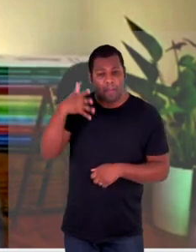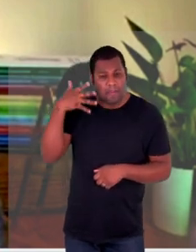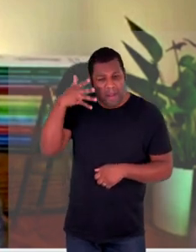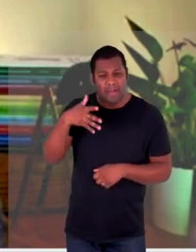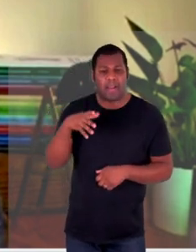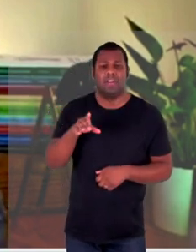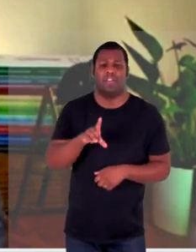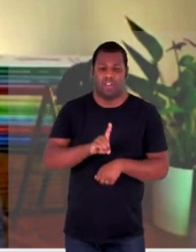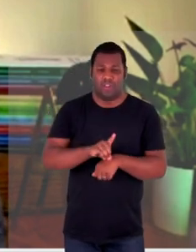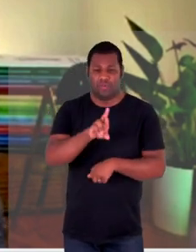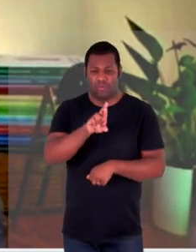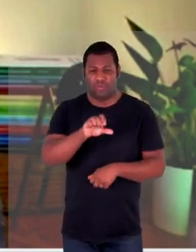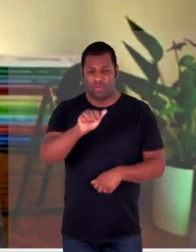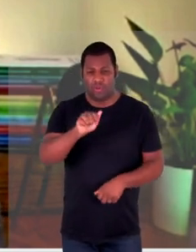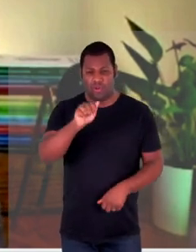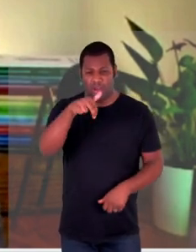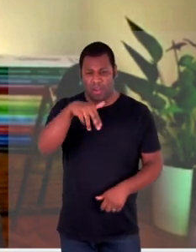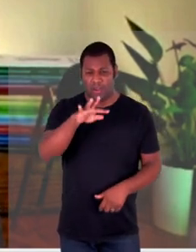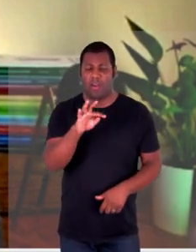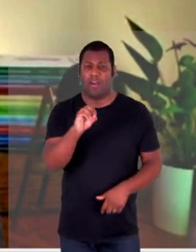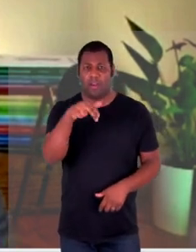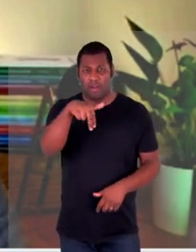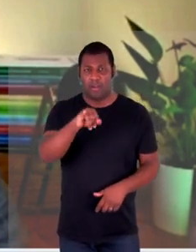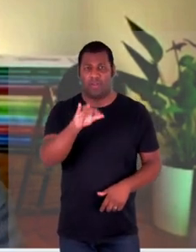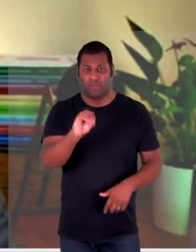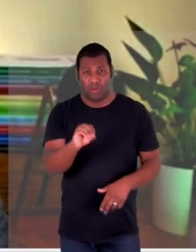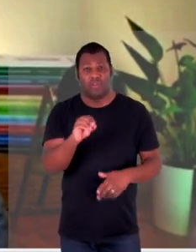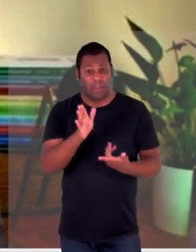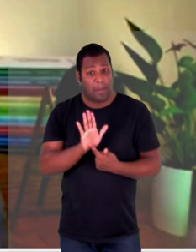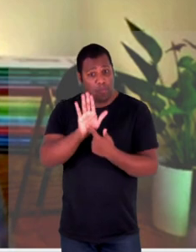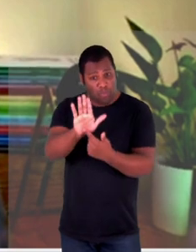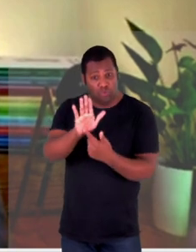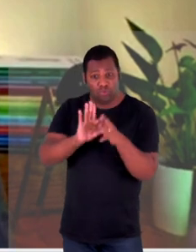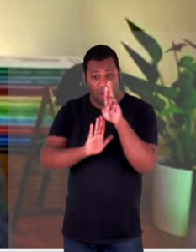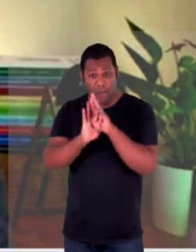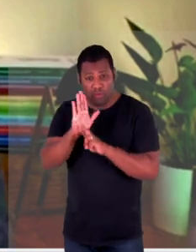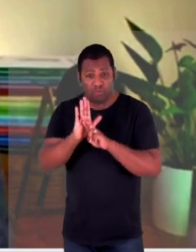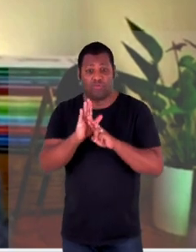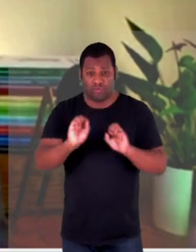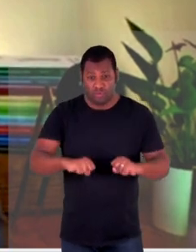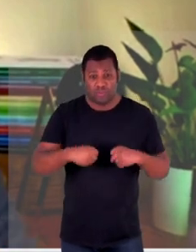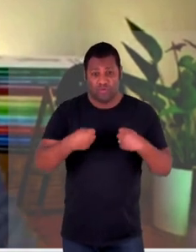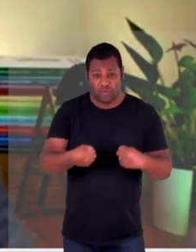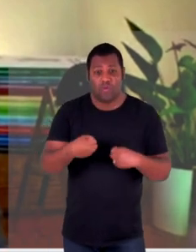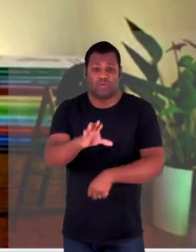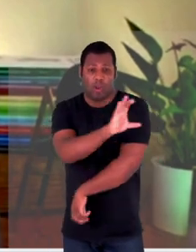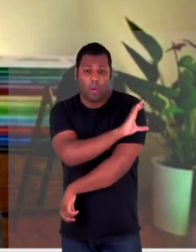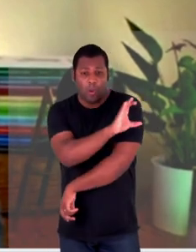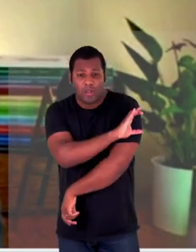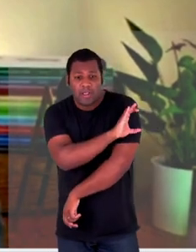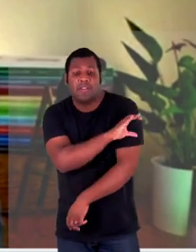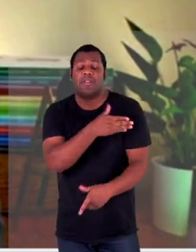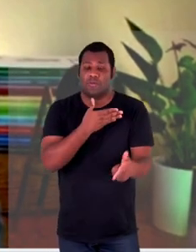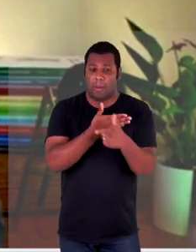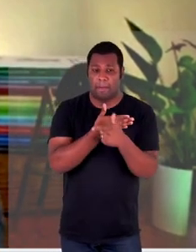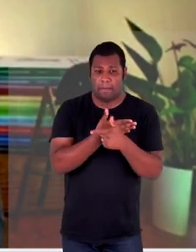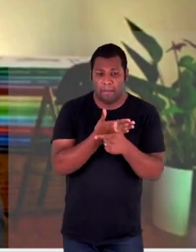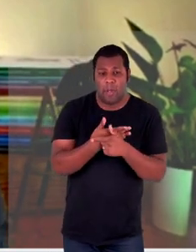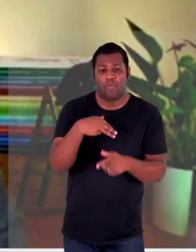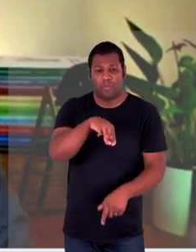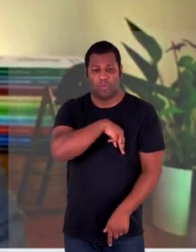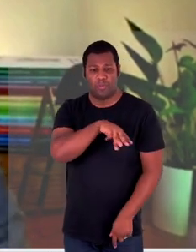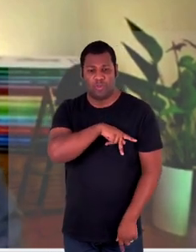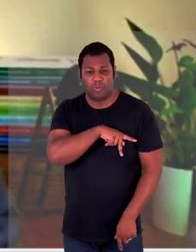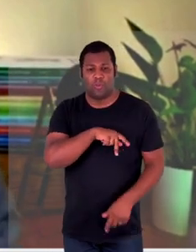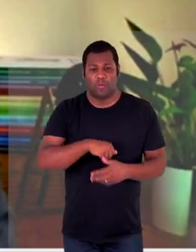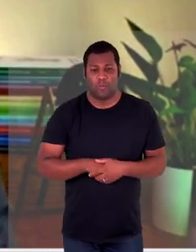Antônio Henrique ele comentou sobre as resoluções que buscam coordenar esse papel do Ministério Público e